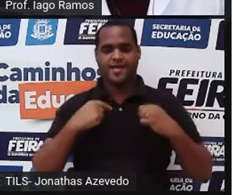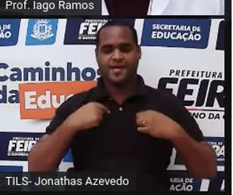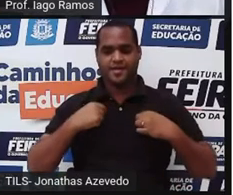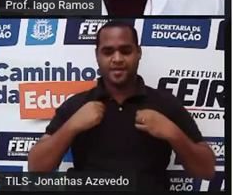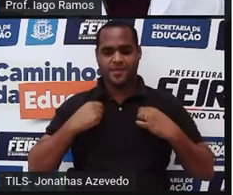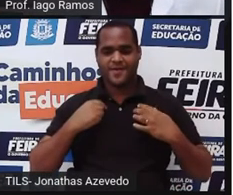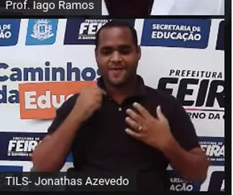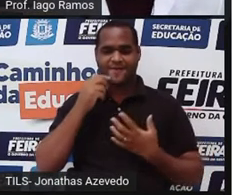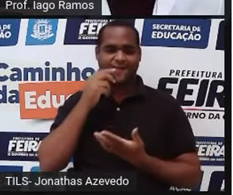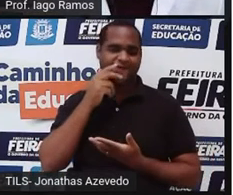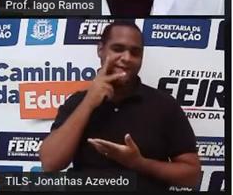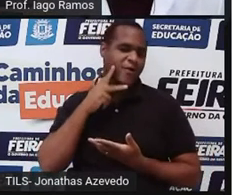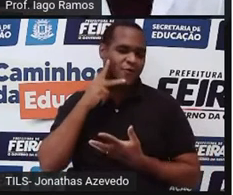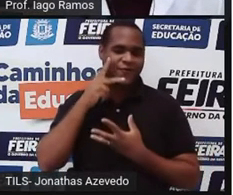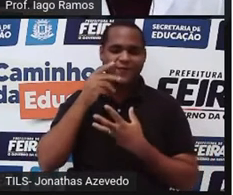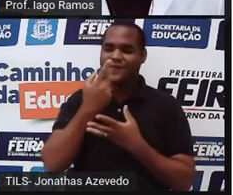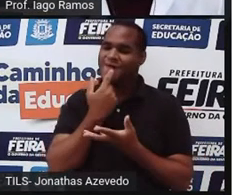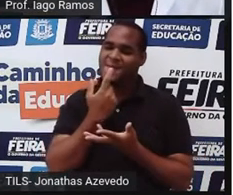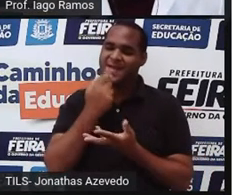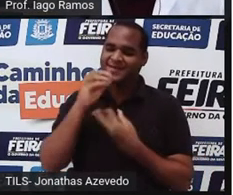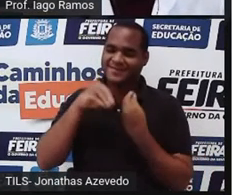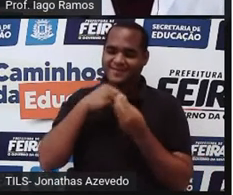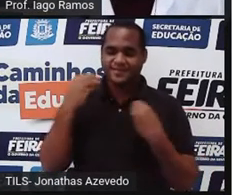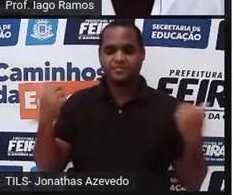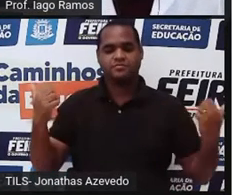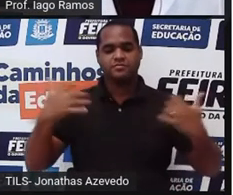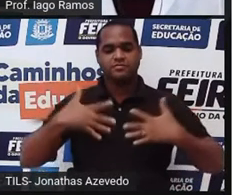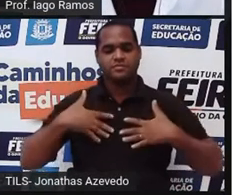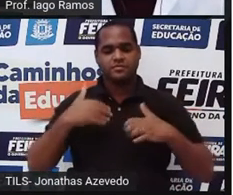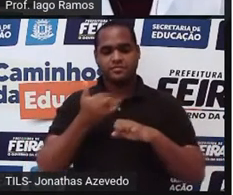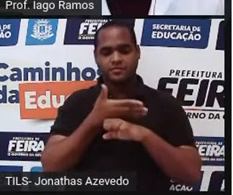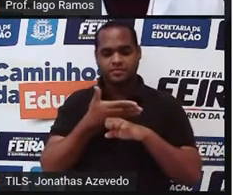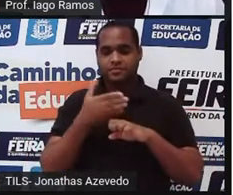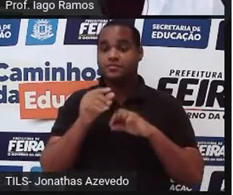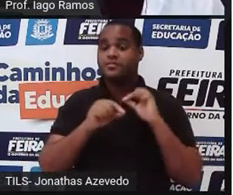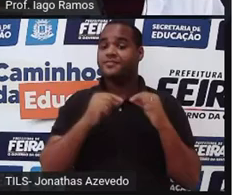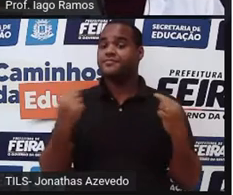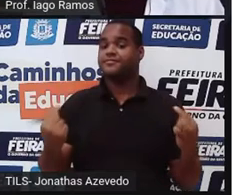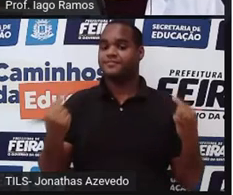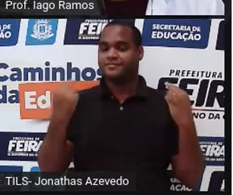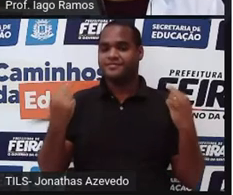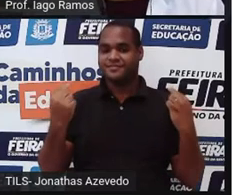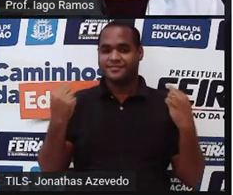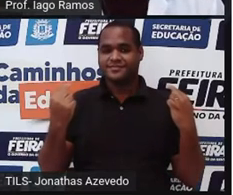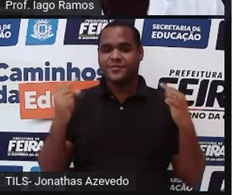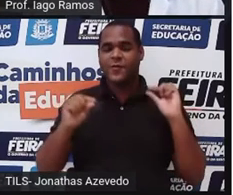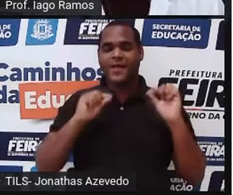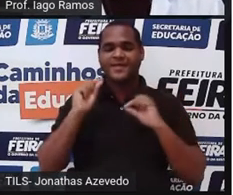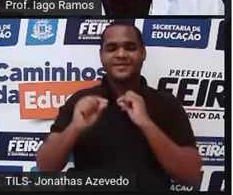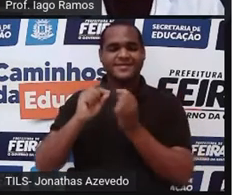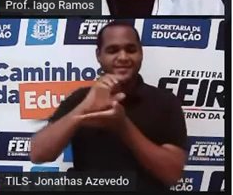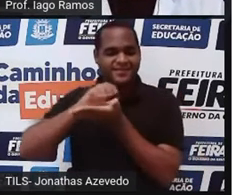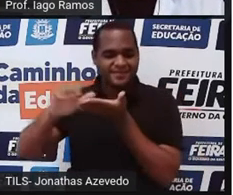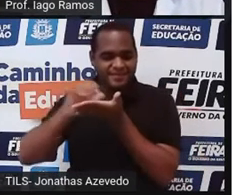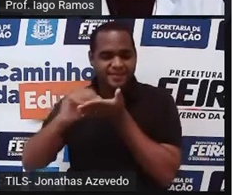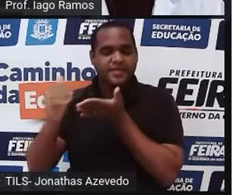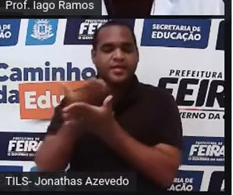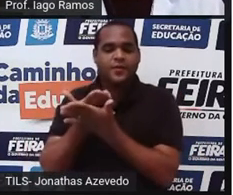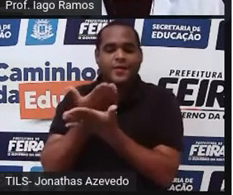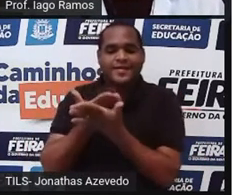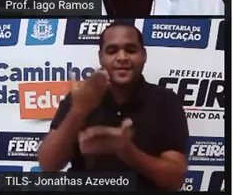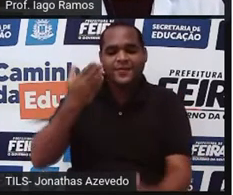vermelha ou vinho, por cima um geleco branco e aqui atrás de mim está o cartaz da Secretaria